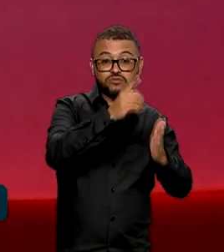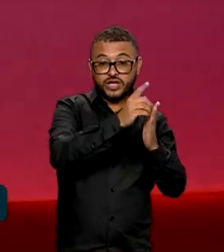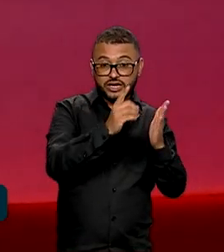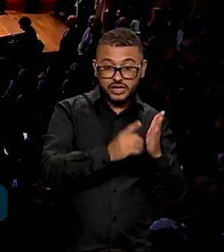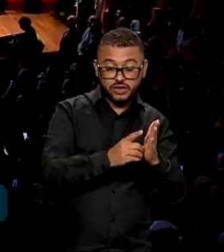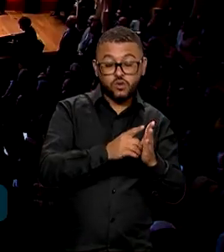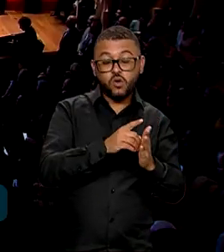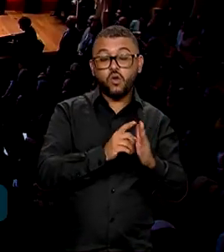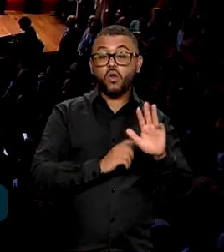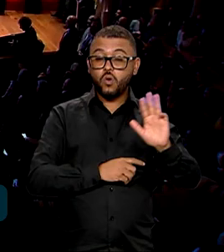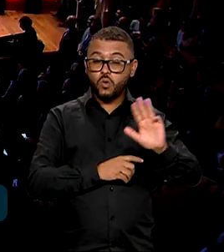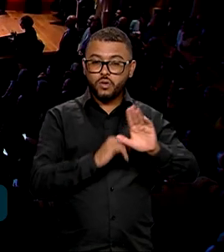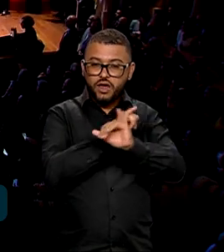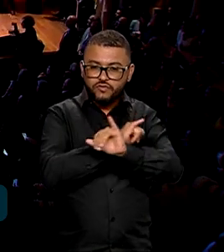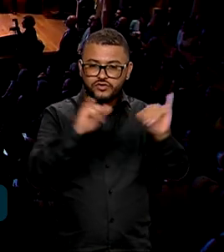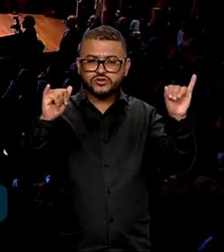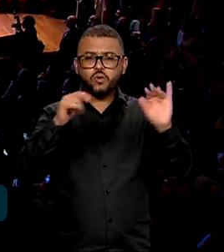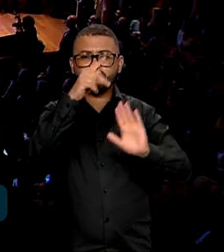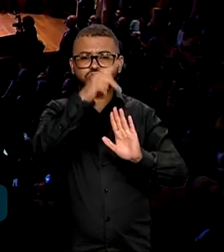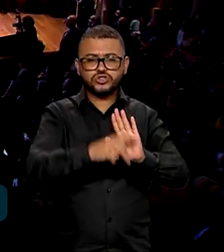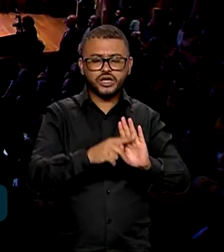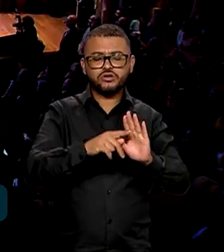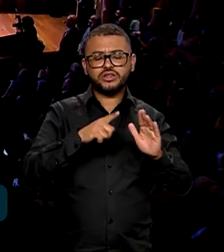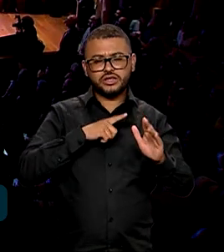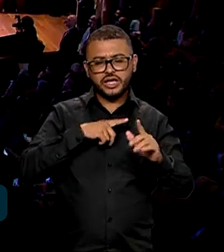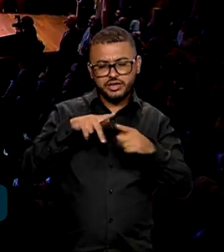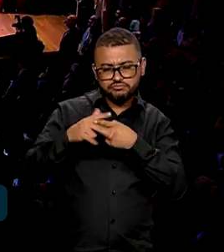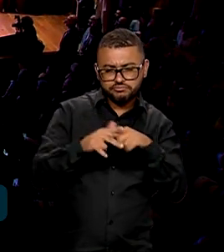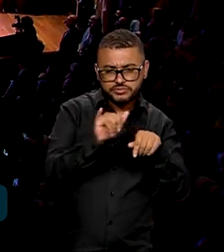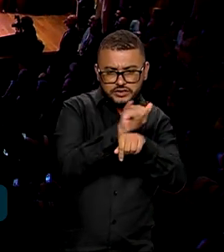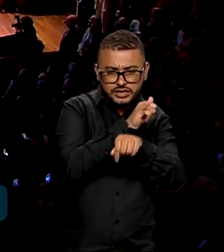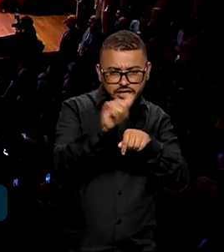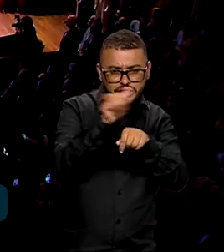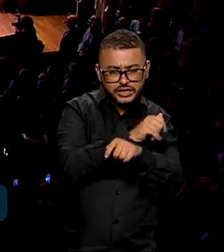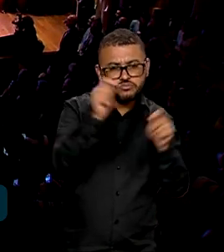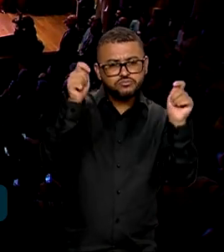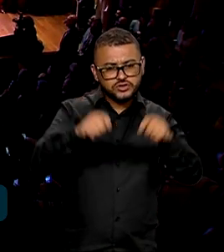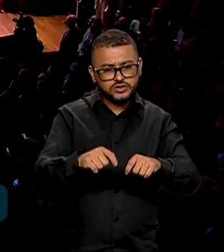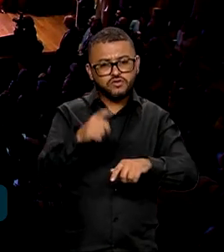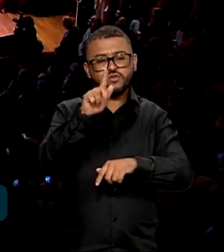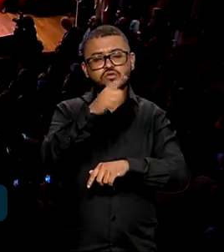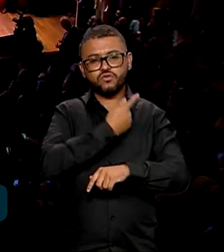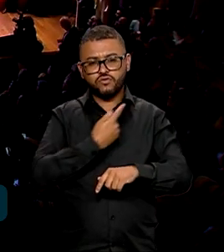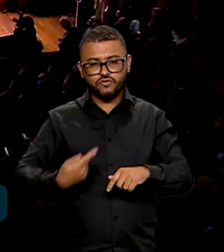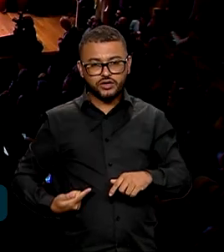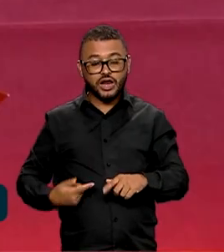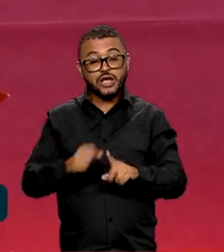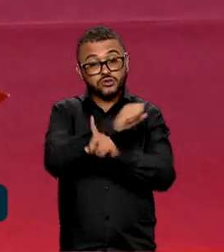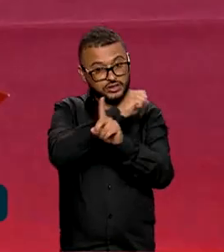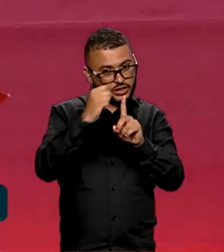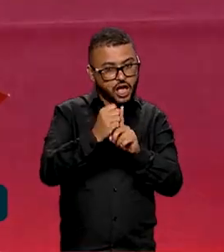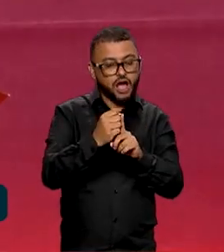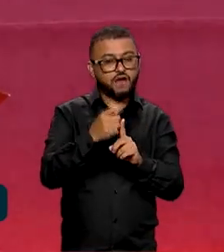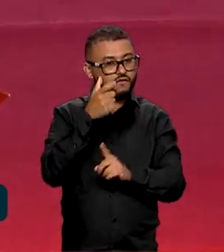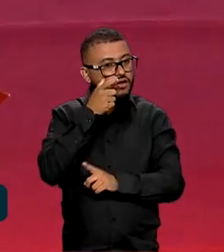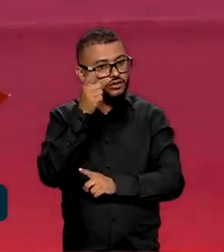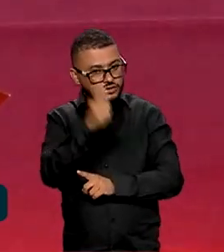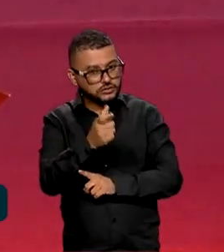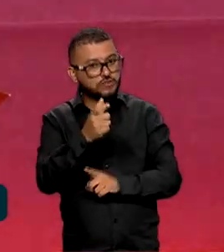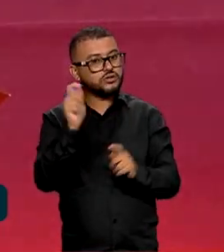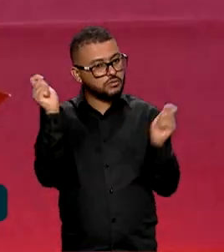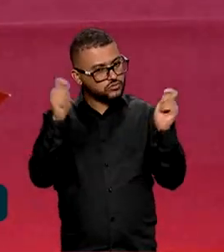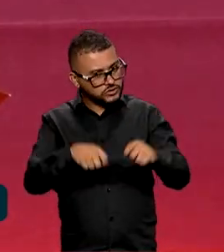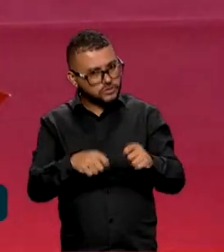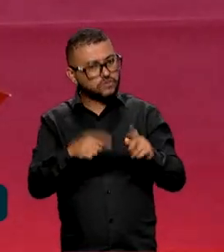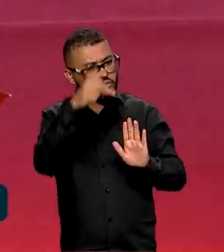o presidente Lula afirmou que o programa terá um mecanismo de gestão e acompanhamento por toda a sociedade e destacou o potencial